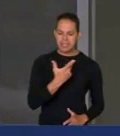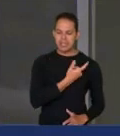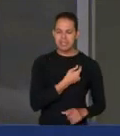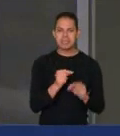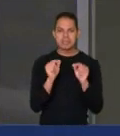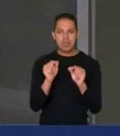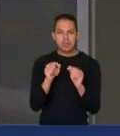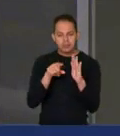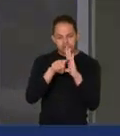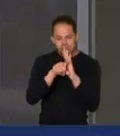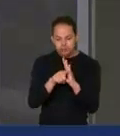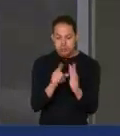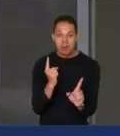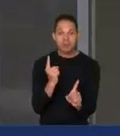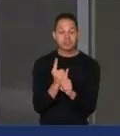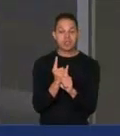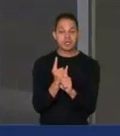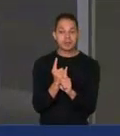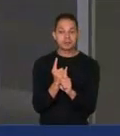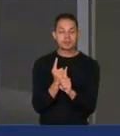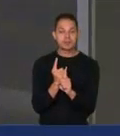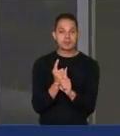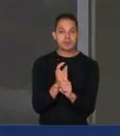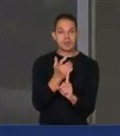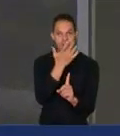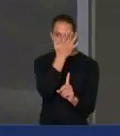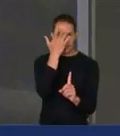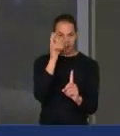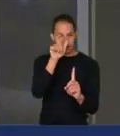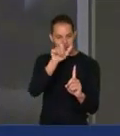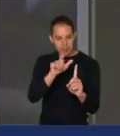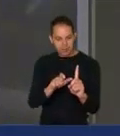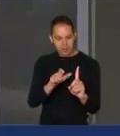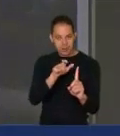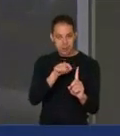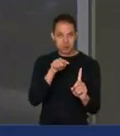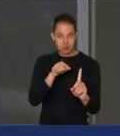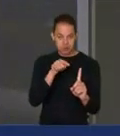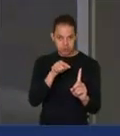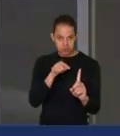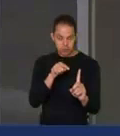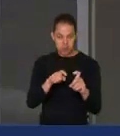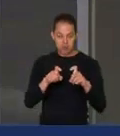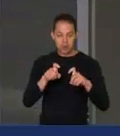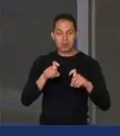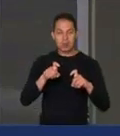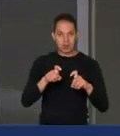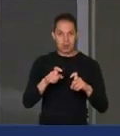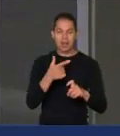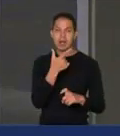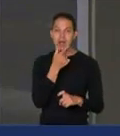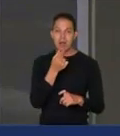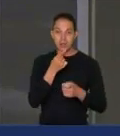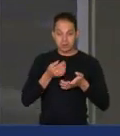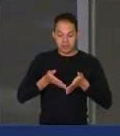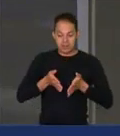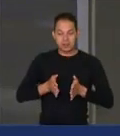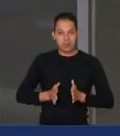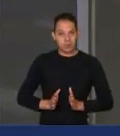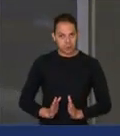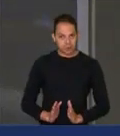E eu achei, designa uma pessoa que o sexo foi identificado como masculino no nascimento,